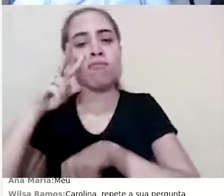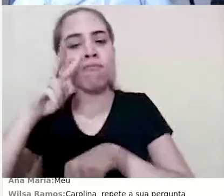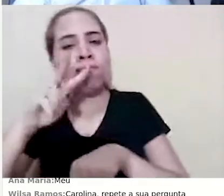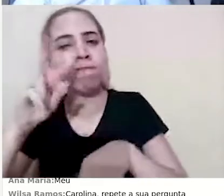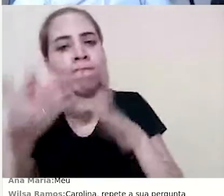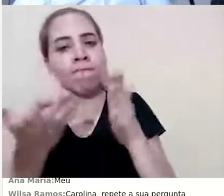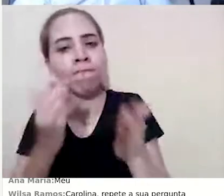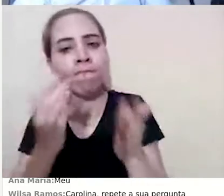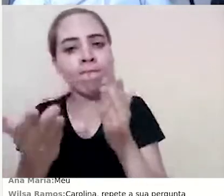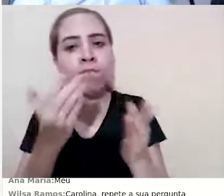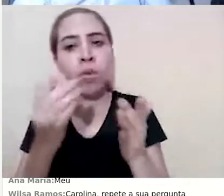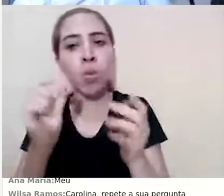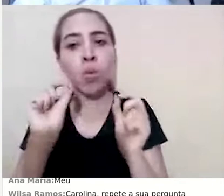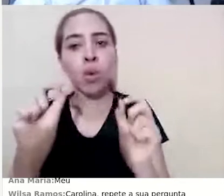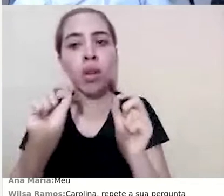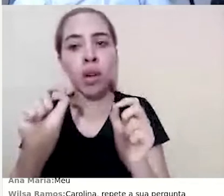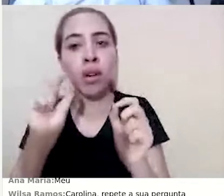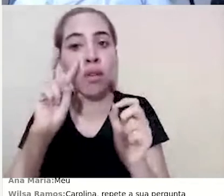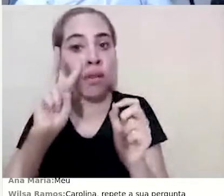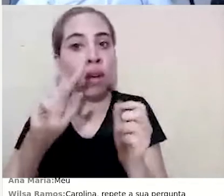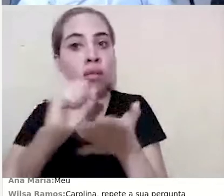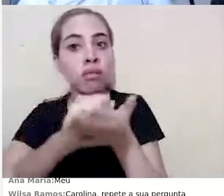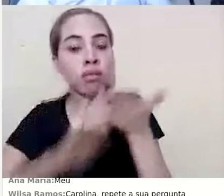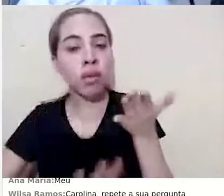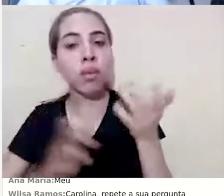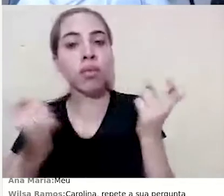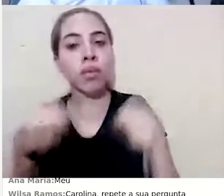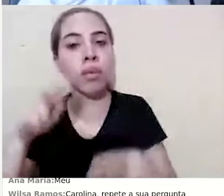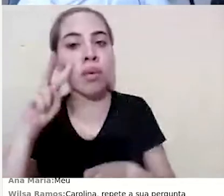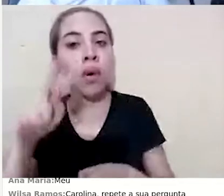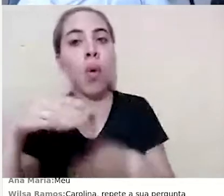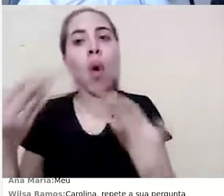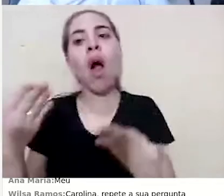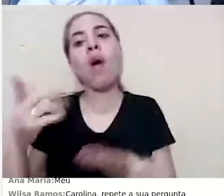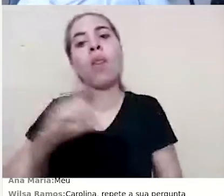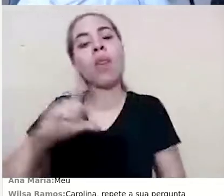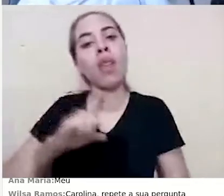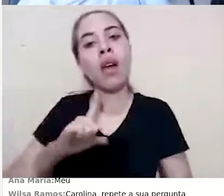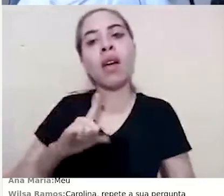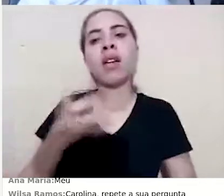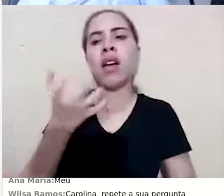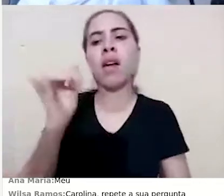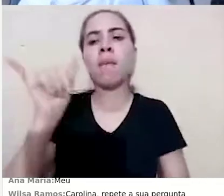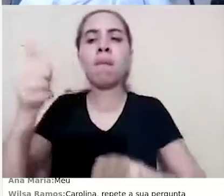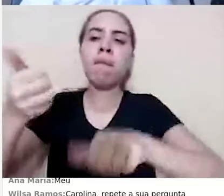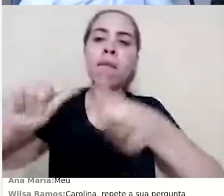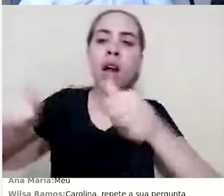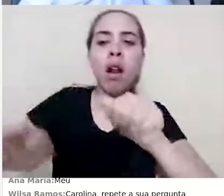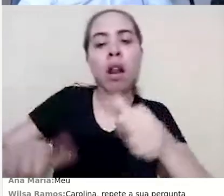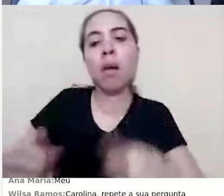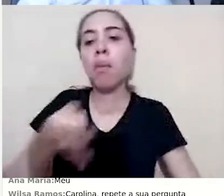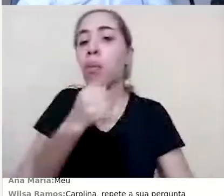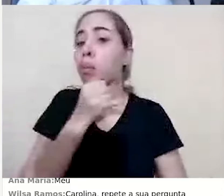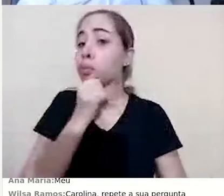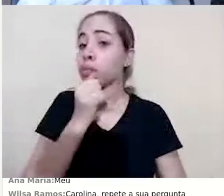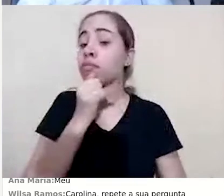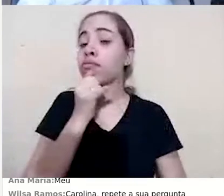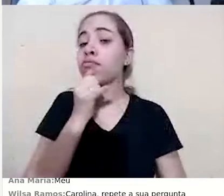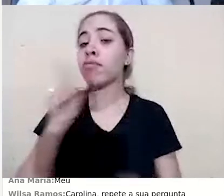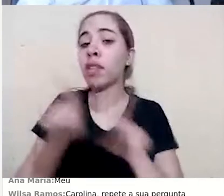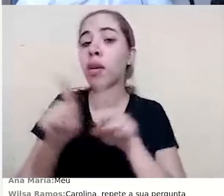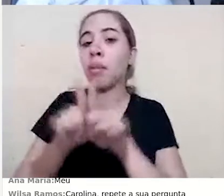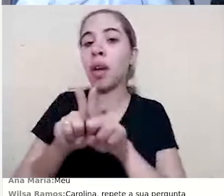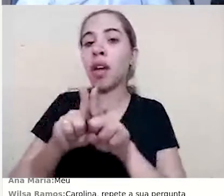aí eu clico em acesso aos recursos de atividade. E aqui eu posso selecionar quais recursos que eu quero avaliar. e eu posso, inclusive, avaliar